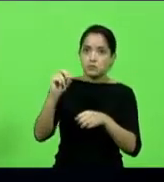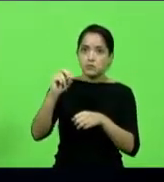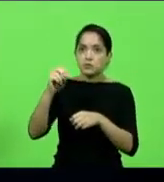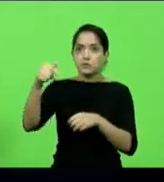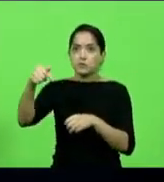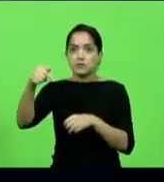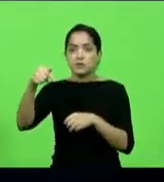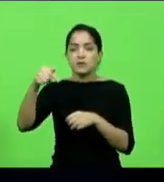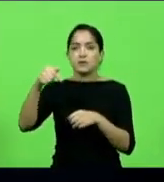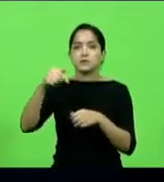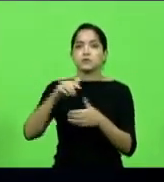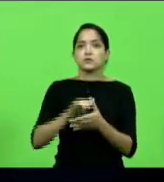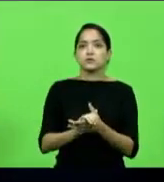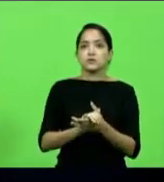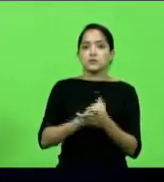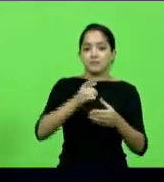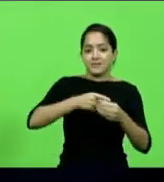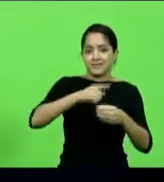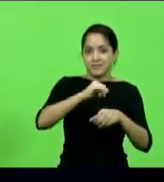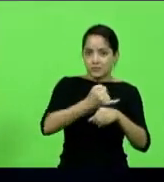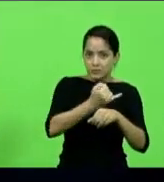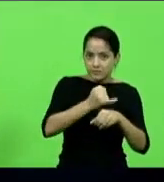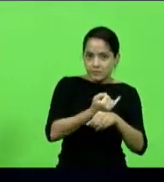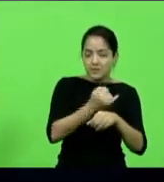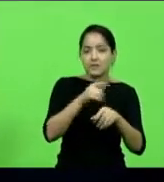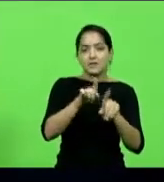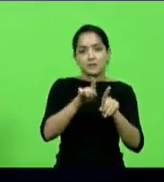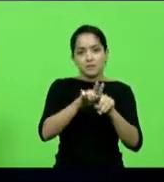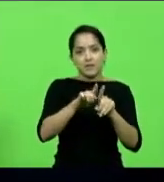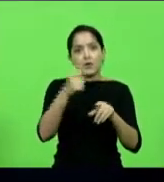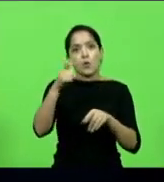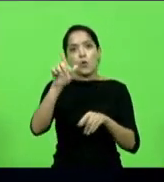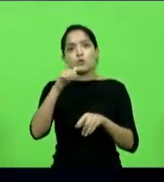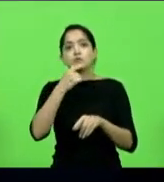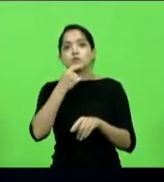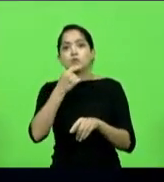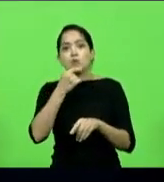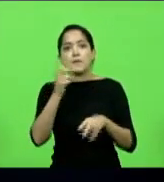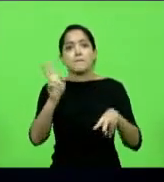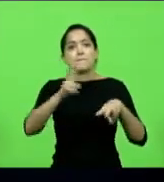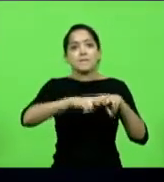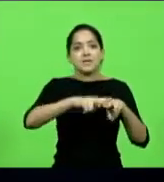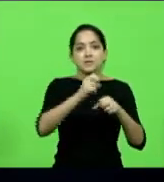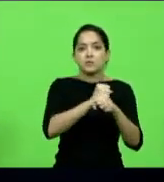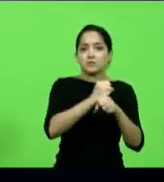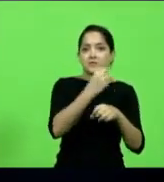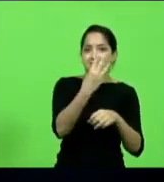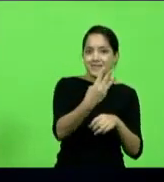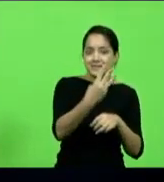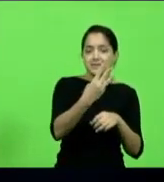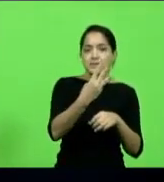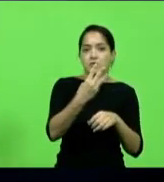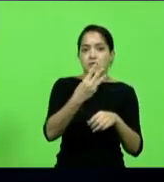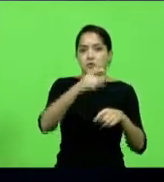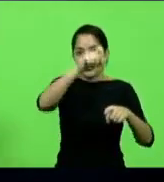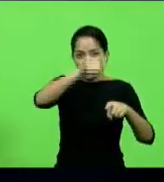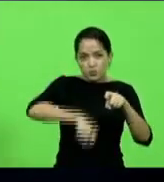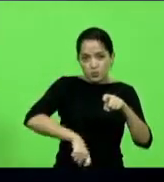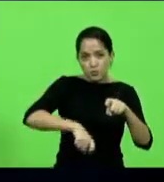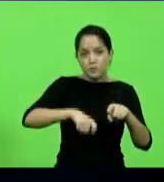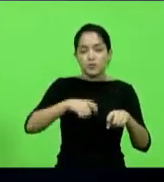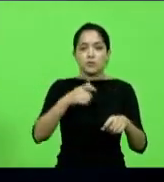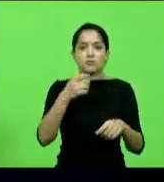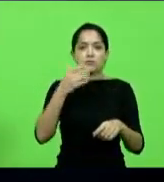do Rosário, em Joinville, culpado, preso por três anos por estupro de uma criança numa pia batismal de uma